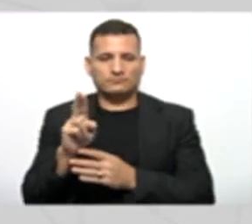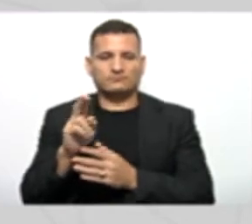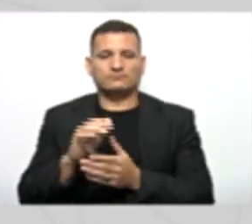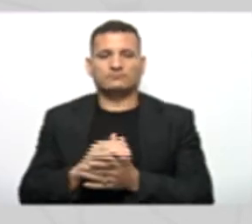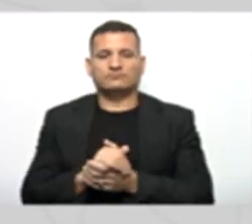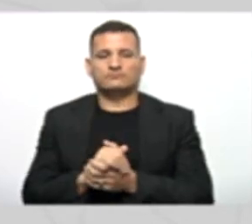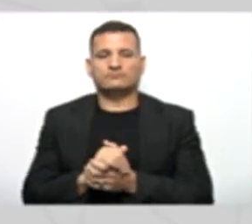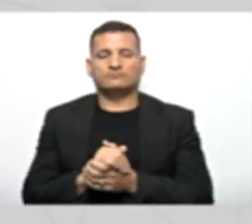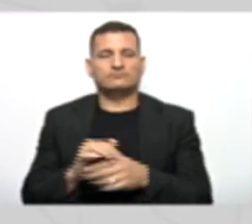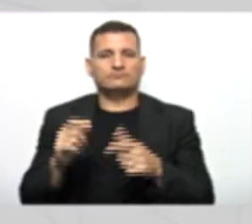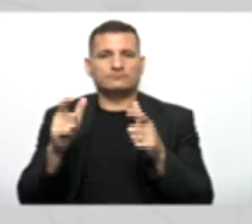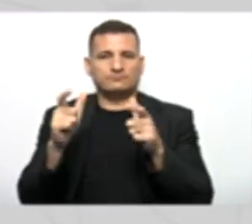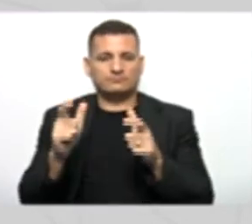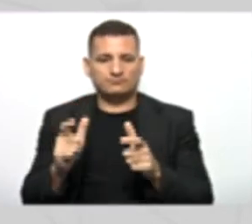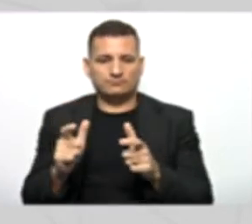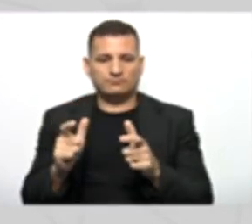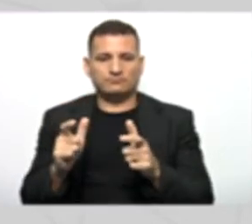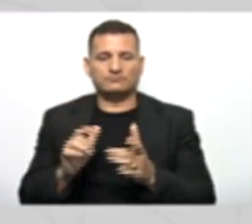Endereço